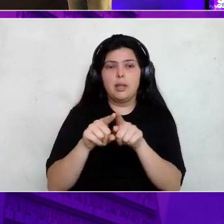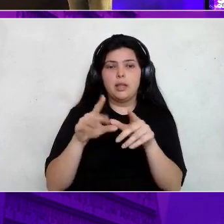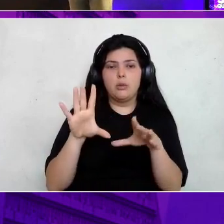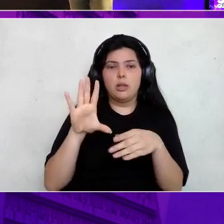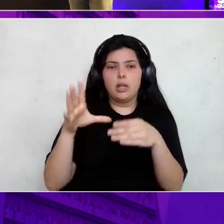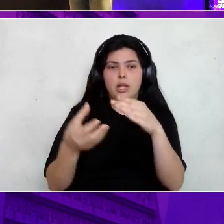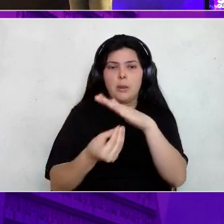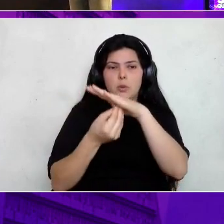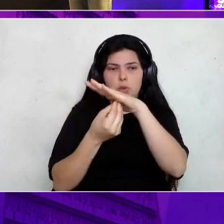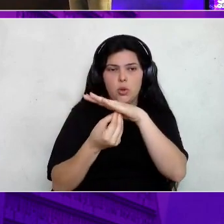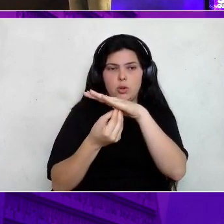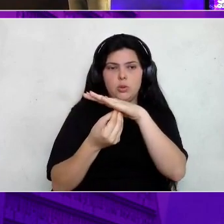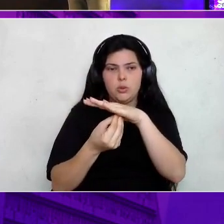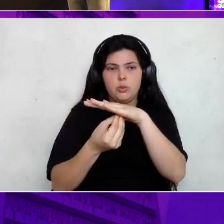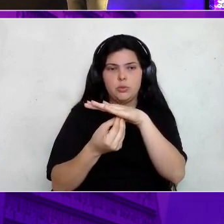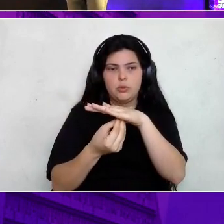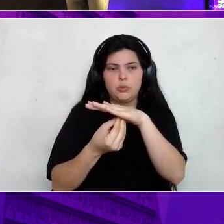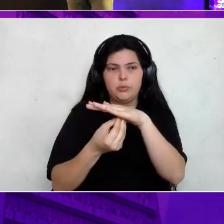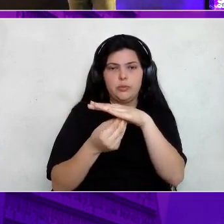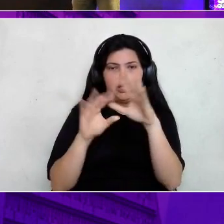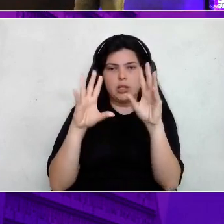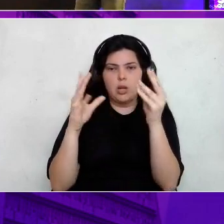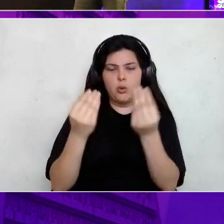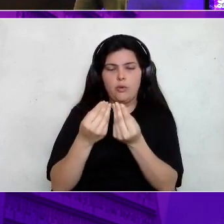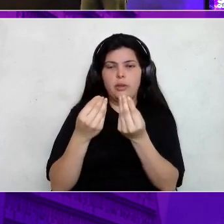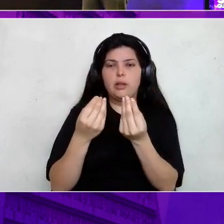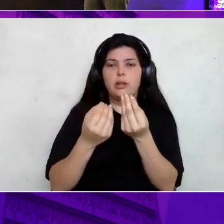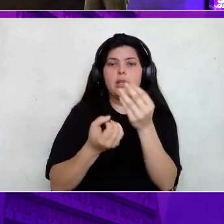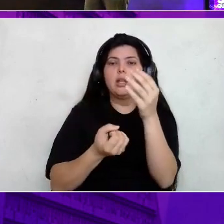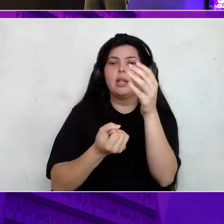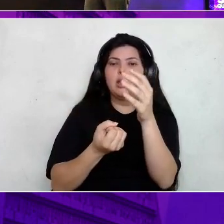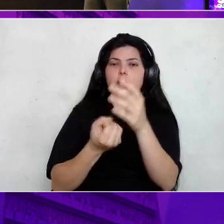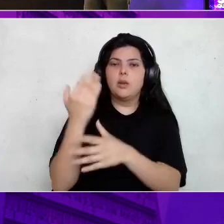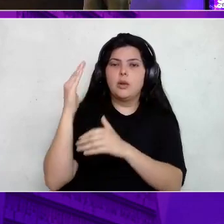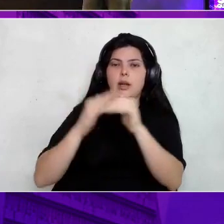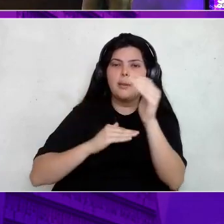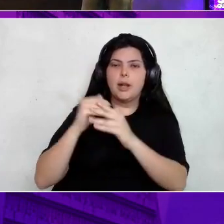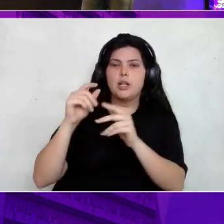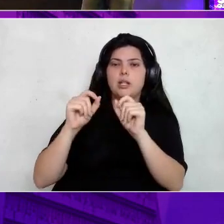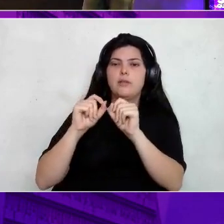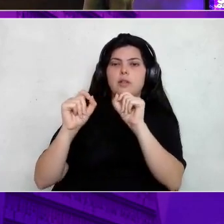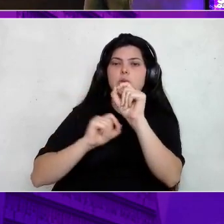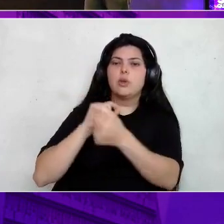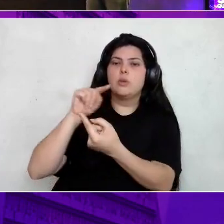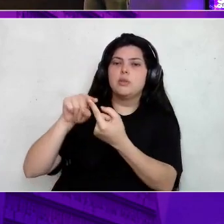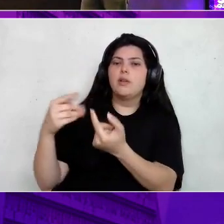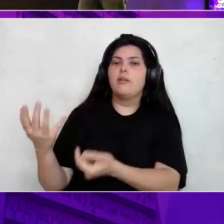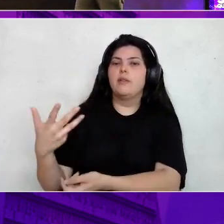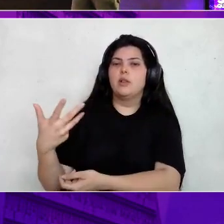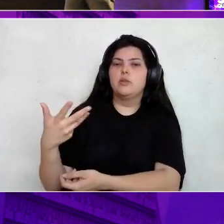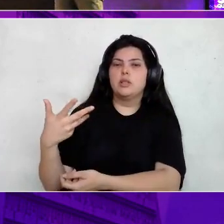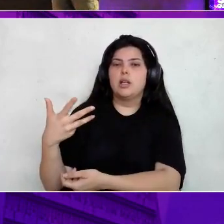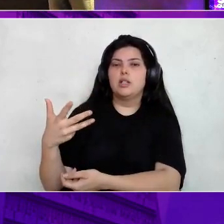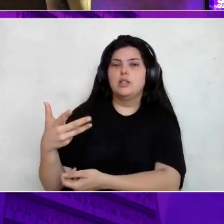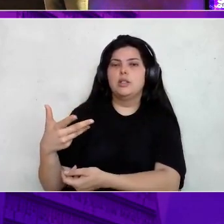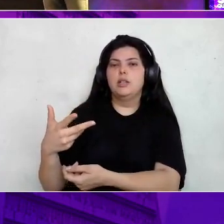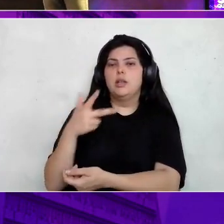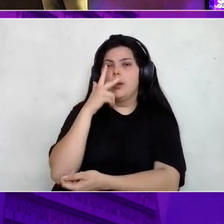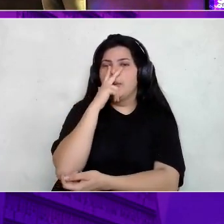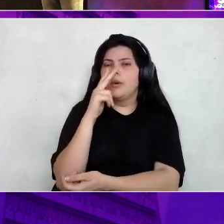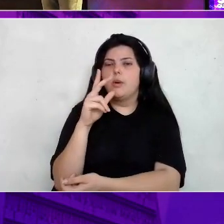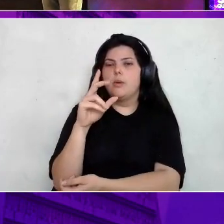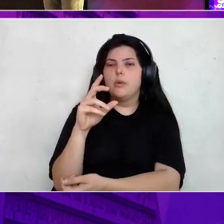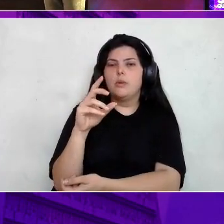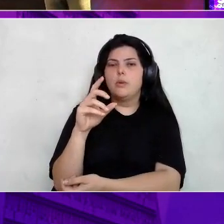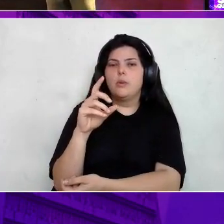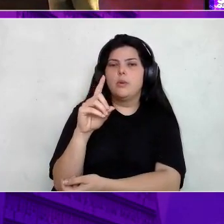repositórios, na nossa nuvem. A gente implementou o Lakehouse. E o objetivo é trazer o quê? A velocidade, a performance do Data Warehouse, do nosso banco de